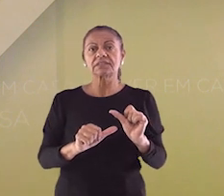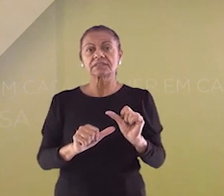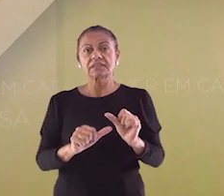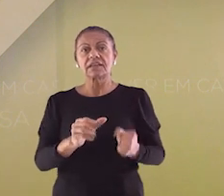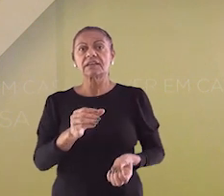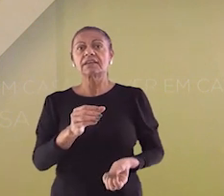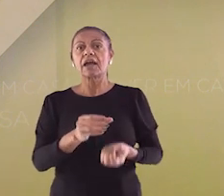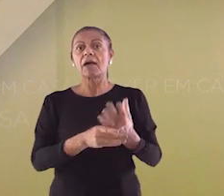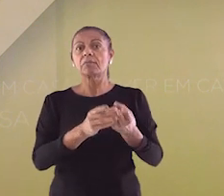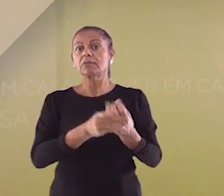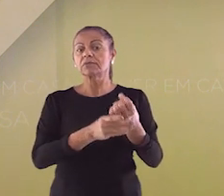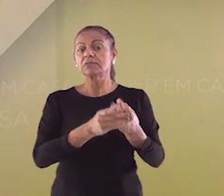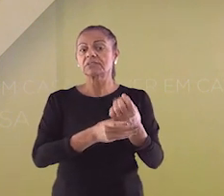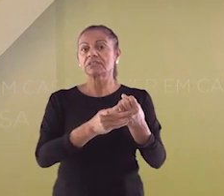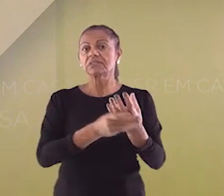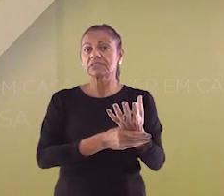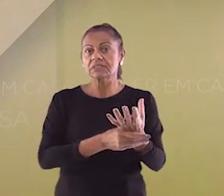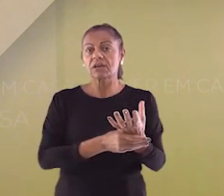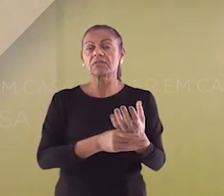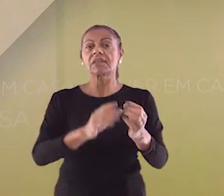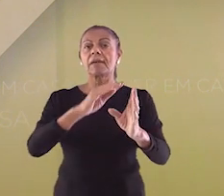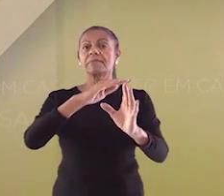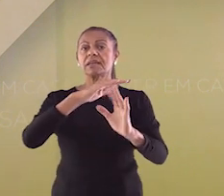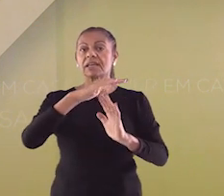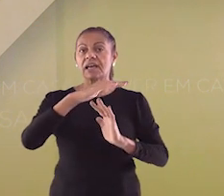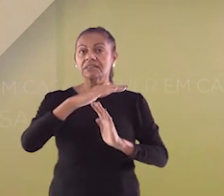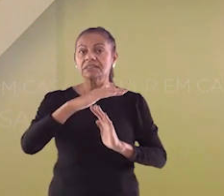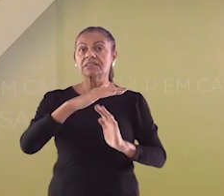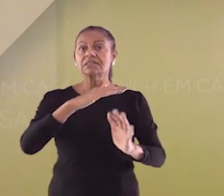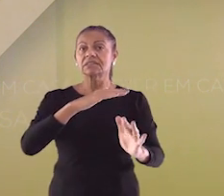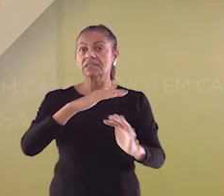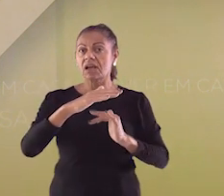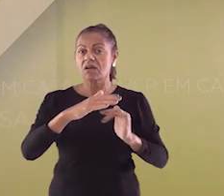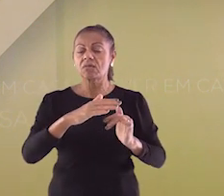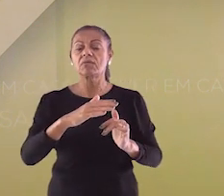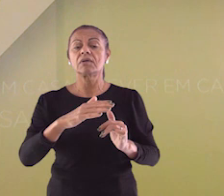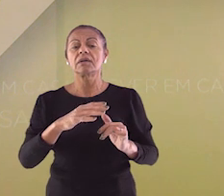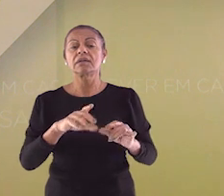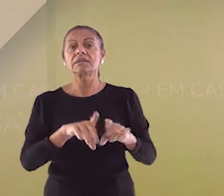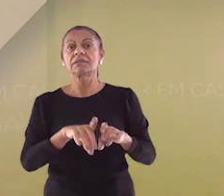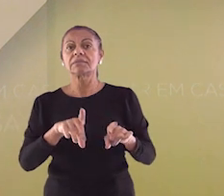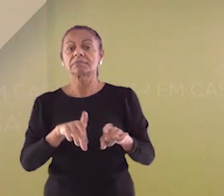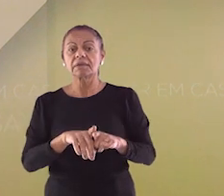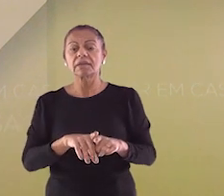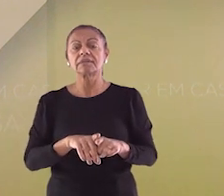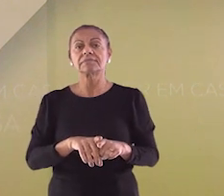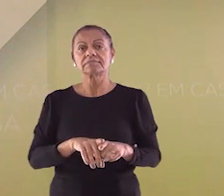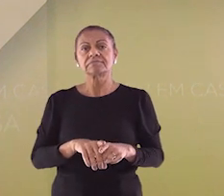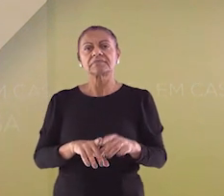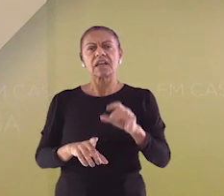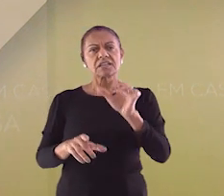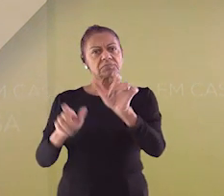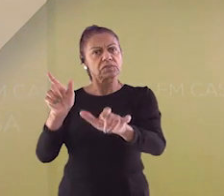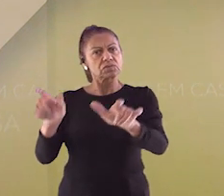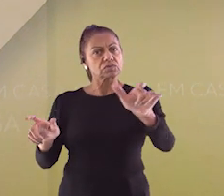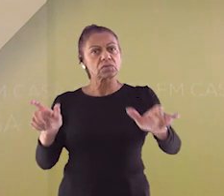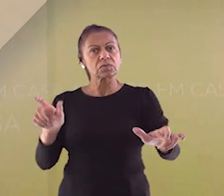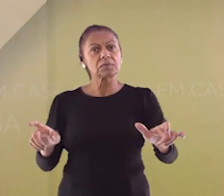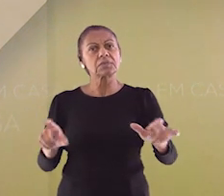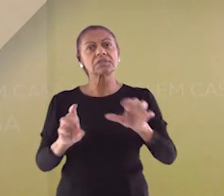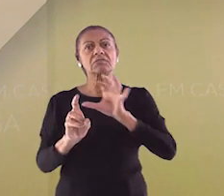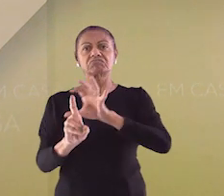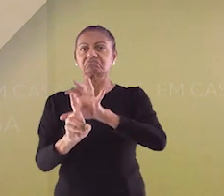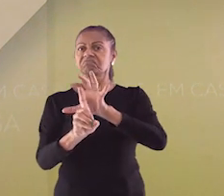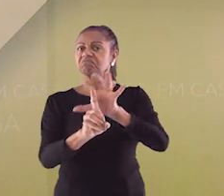reprodução, na migração e até mesmo no cotidiano das pessoas. Nós iremos conhecer todas